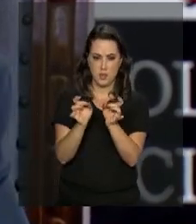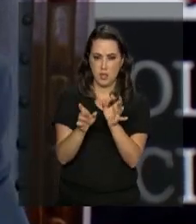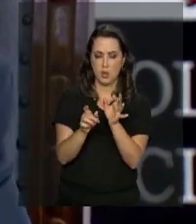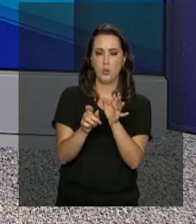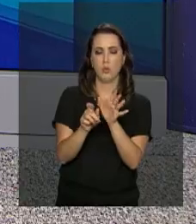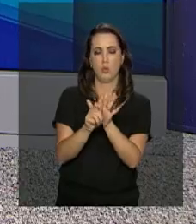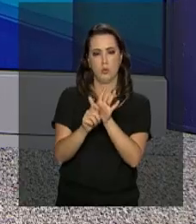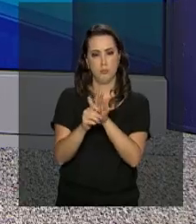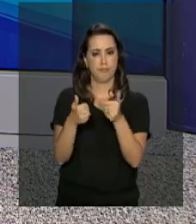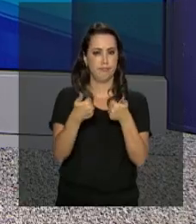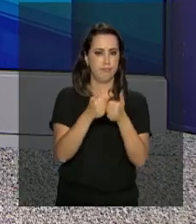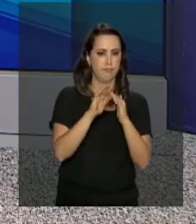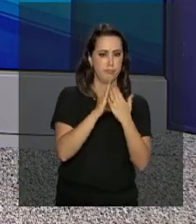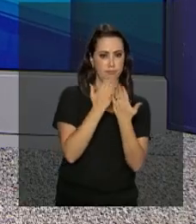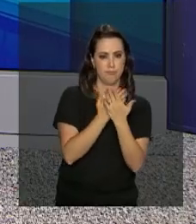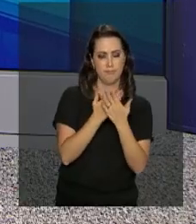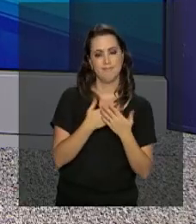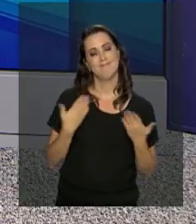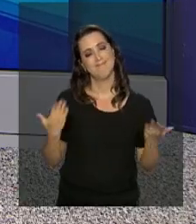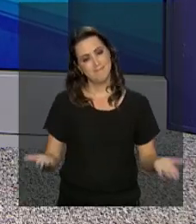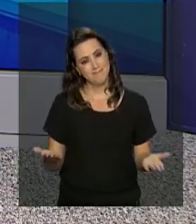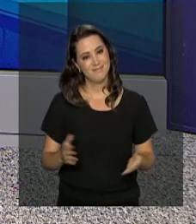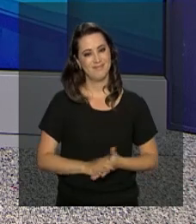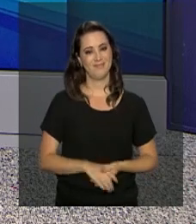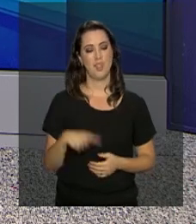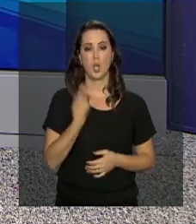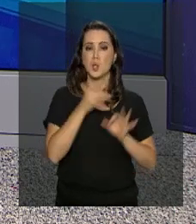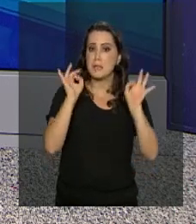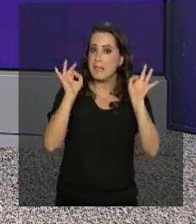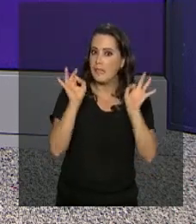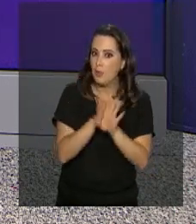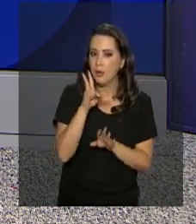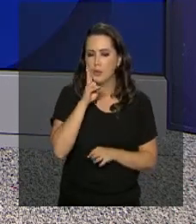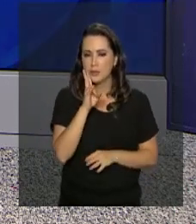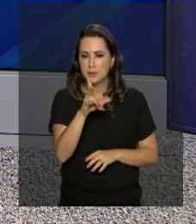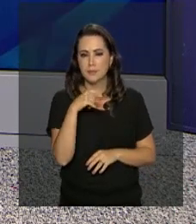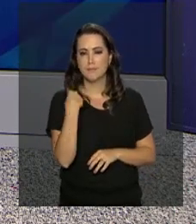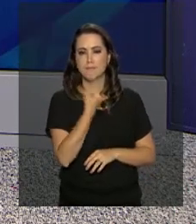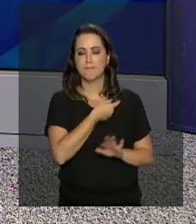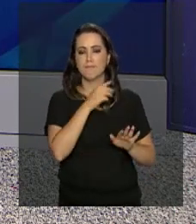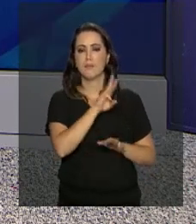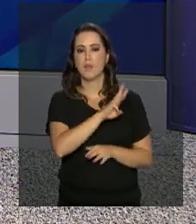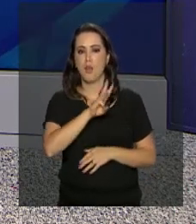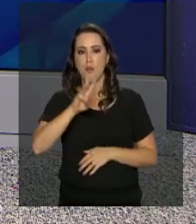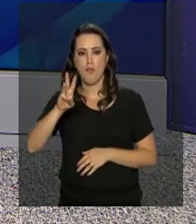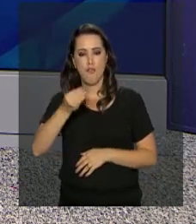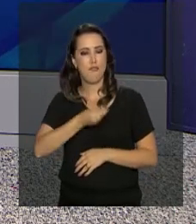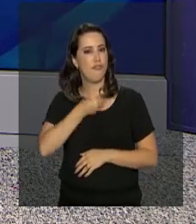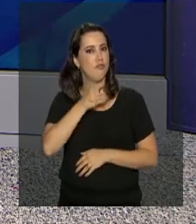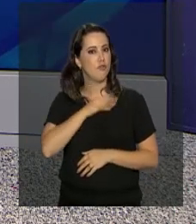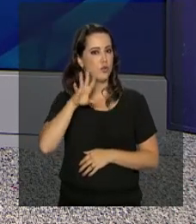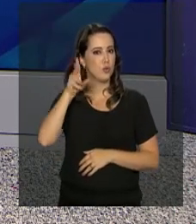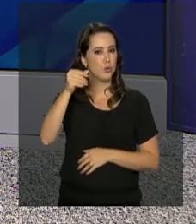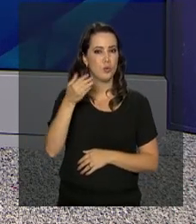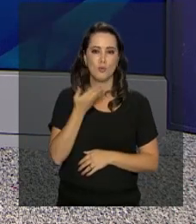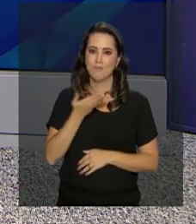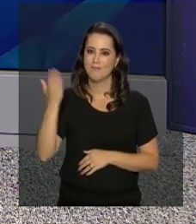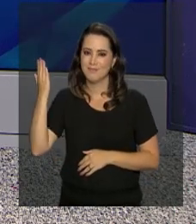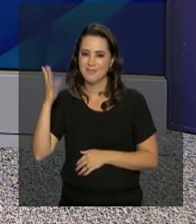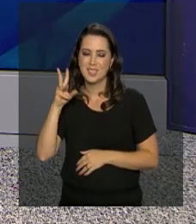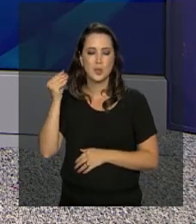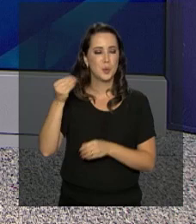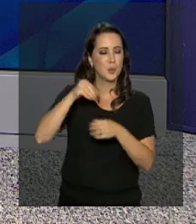entorno. É isso, nós ficamos por aqui. Você acompanha a nossa programação ao vivo pelo site da NBR e todas as